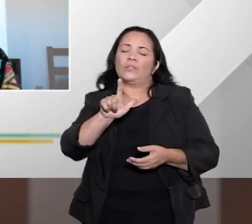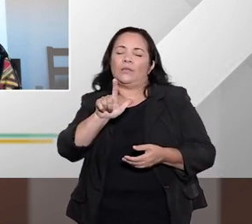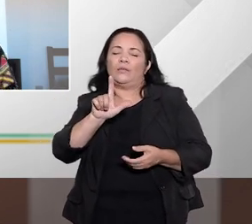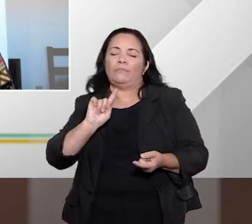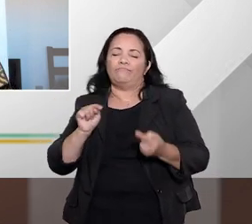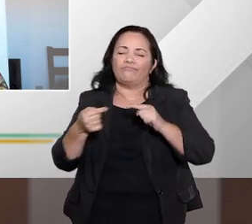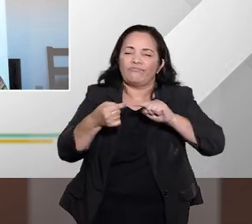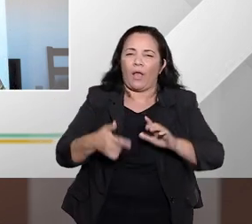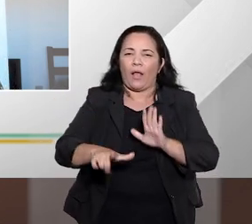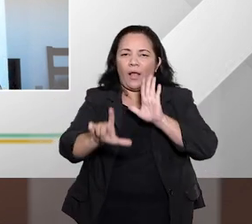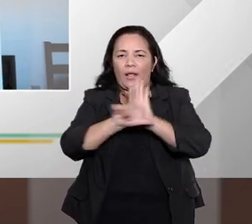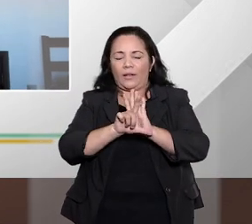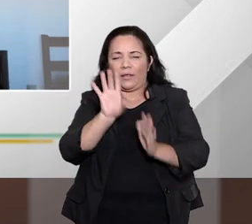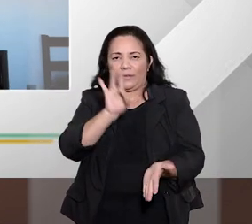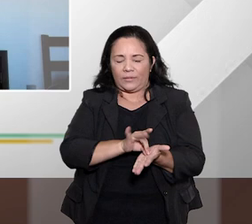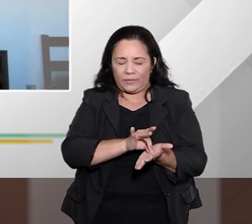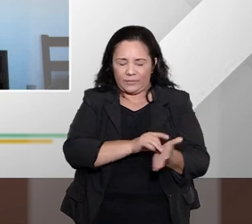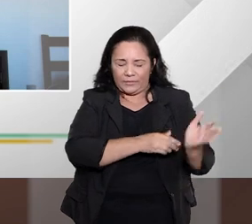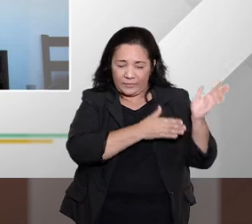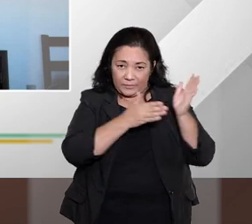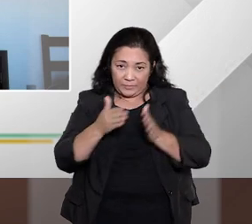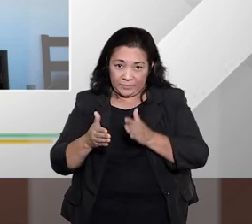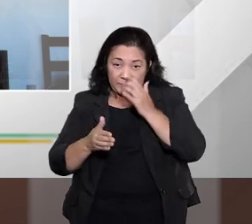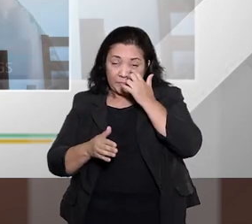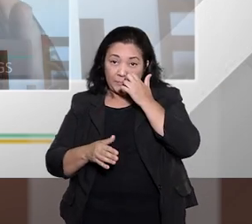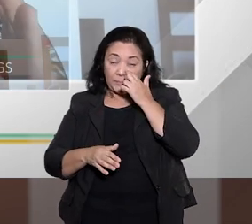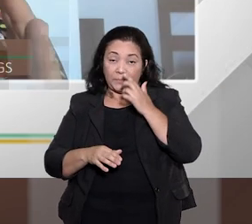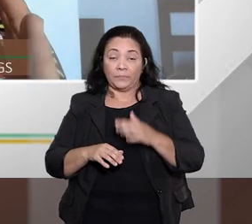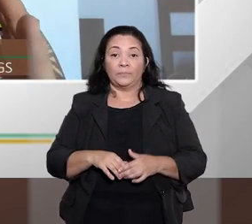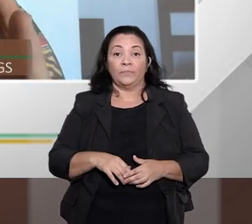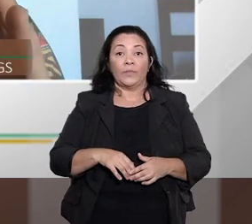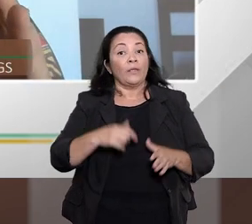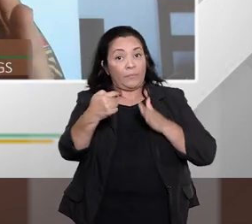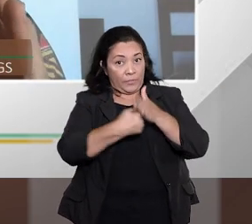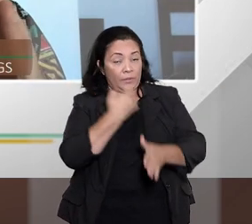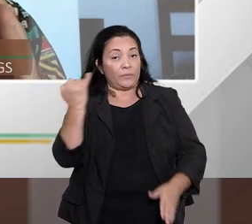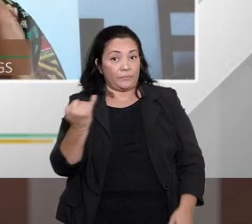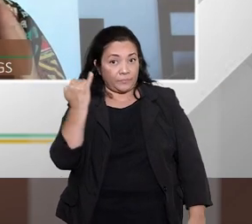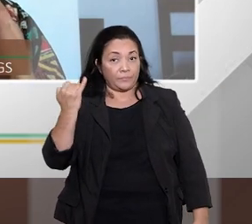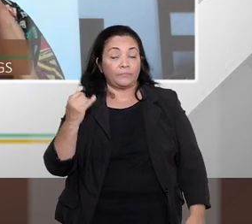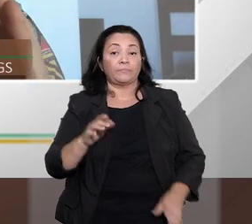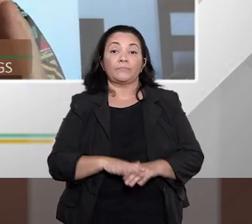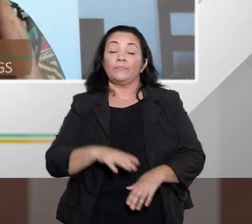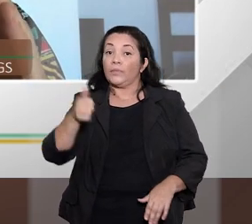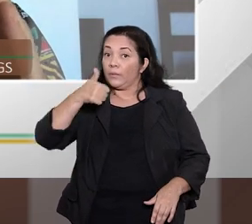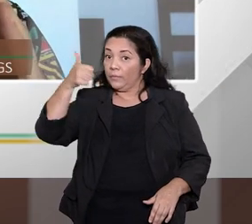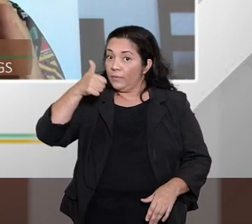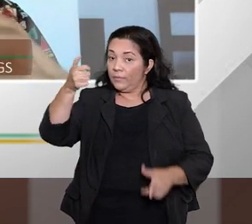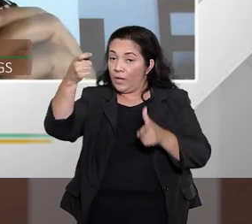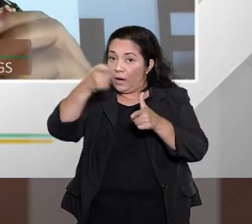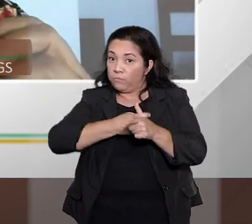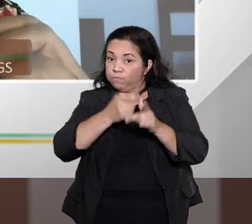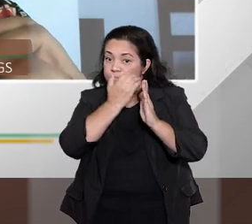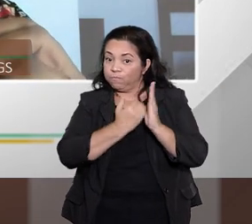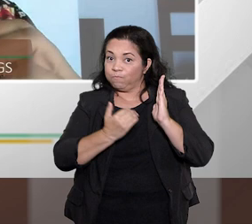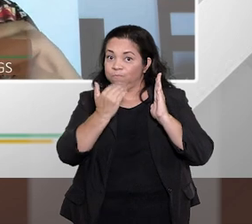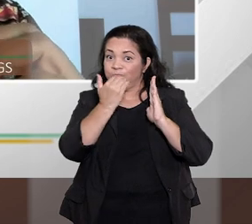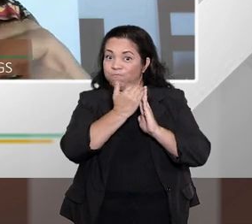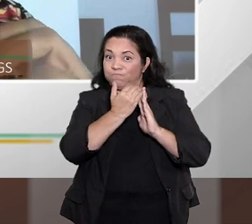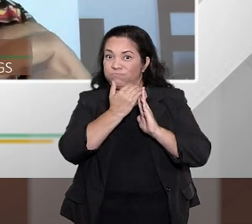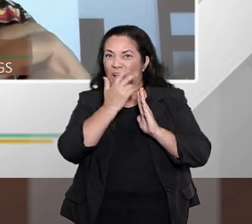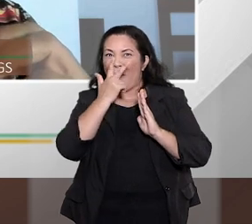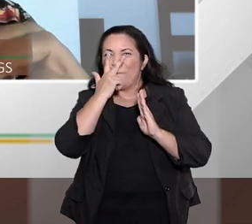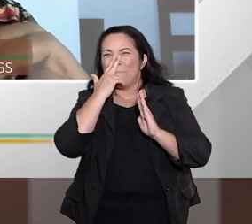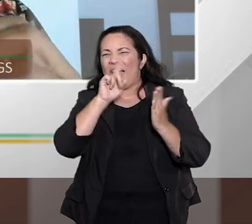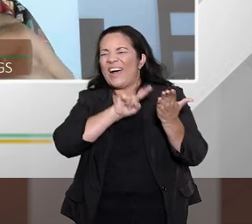Muito obrigada pela pergunta, essa é uma pergunta muito importante. Primeiro, o superendividamento é um, vamos dizer assim, um pecado